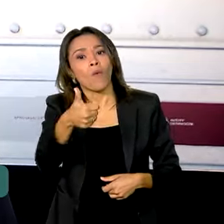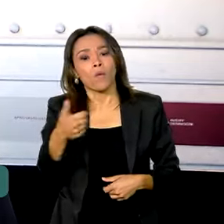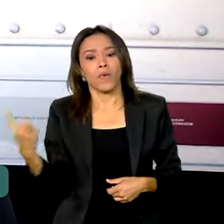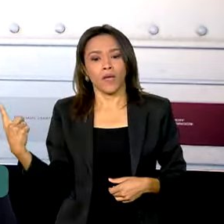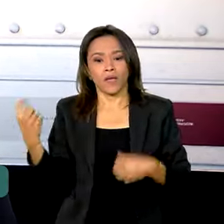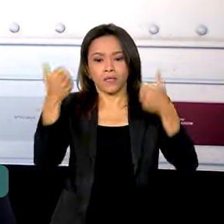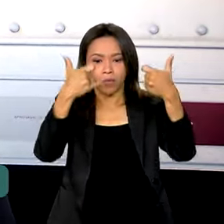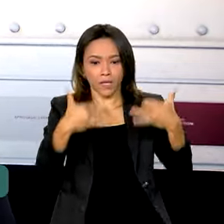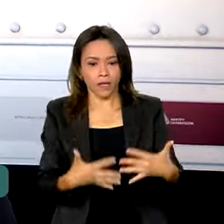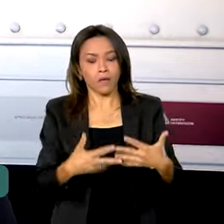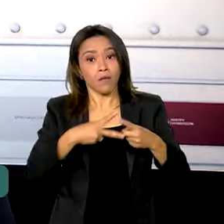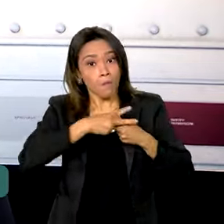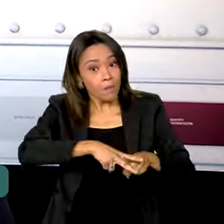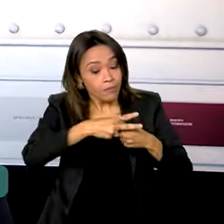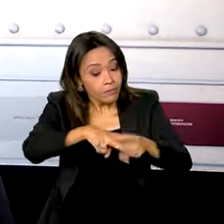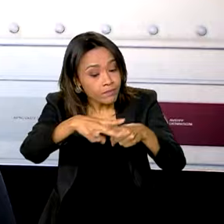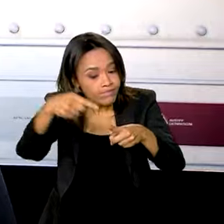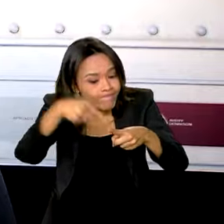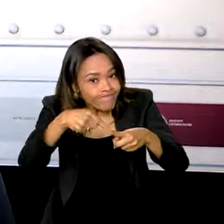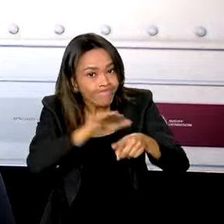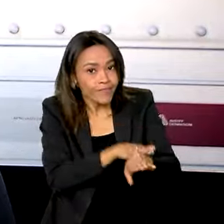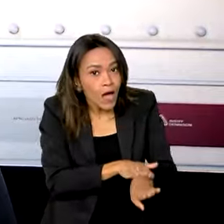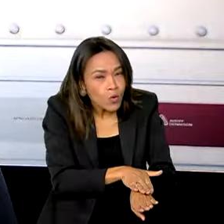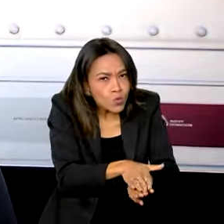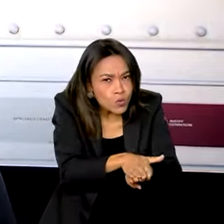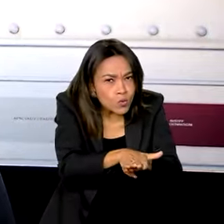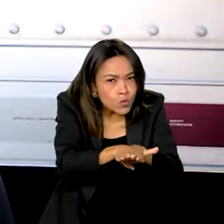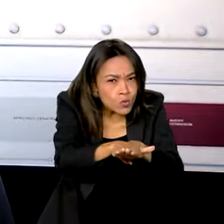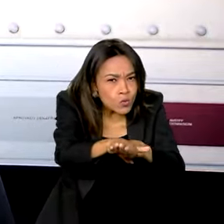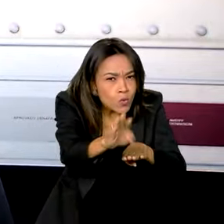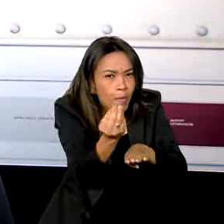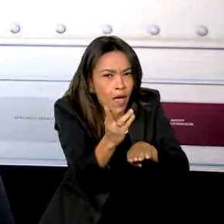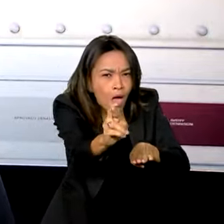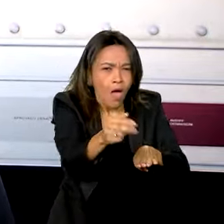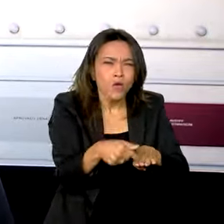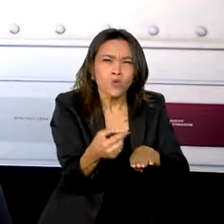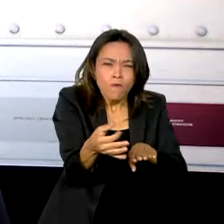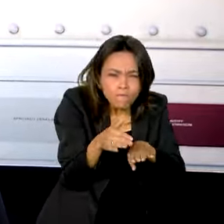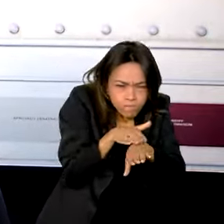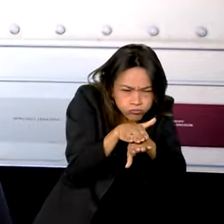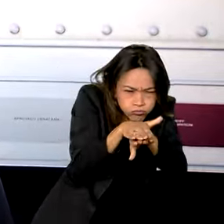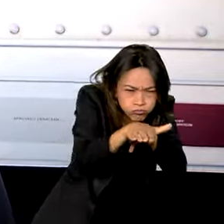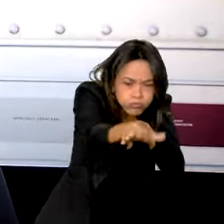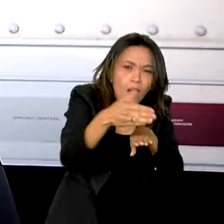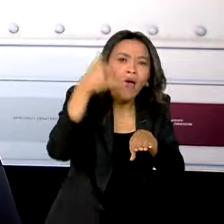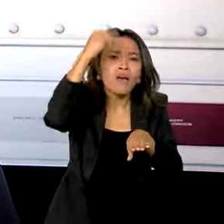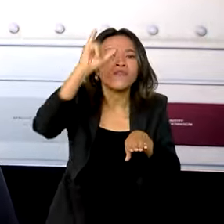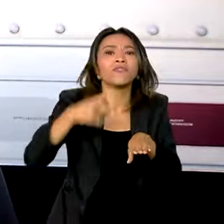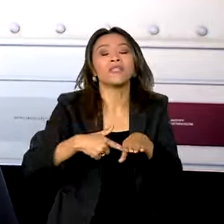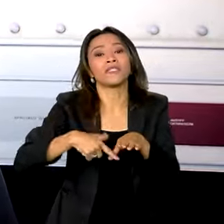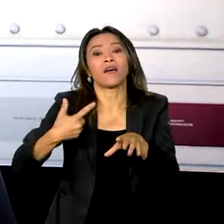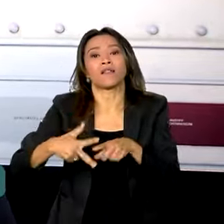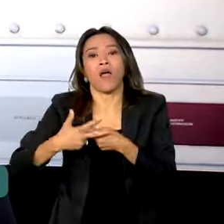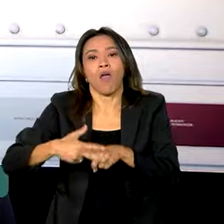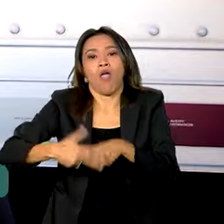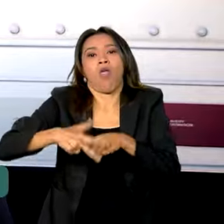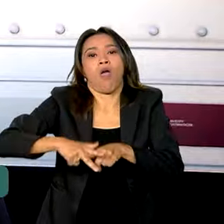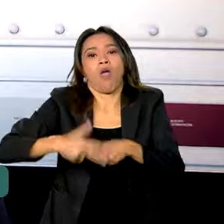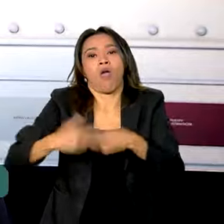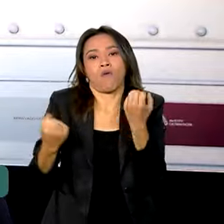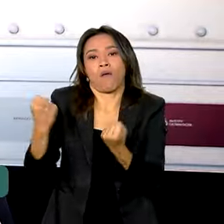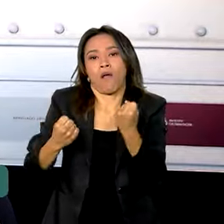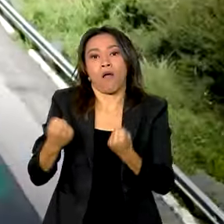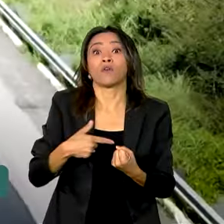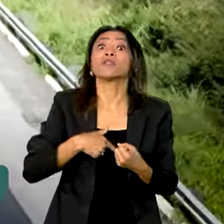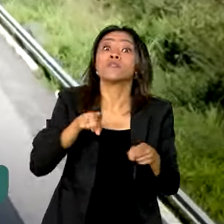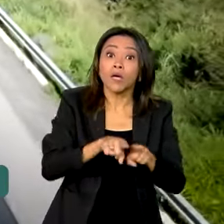são diversos, Manutenção, você ter uma rodovia bem feita, bem alinhada, você evita muita manutenção. A questão de ganho, ganho